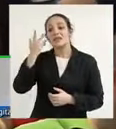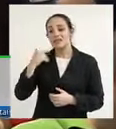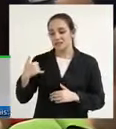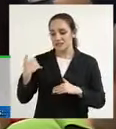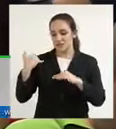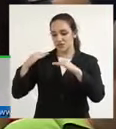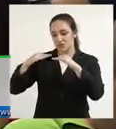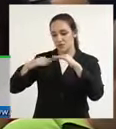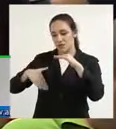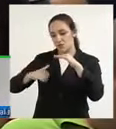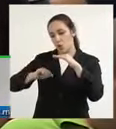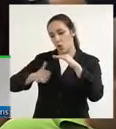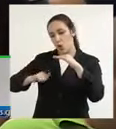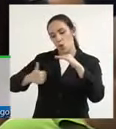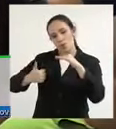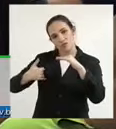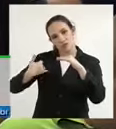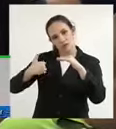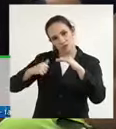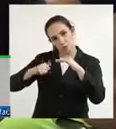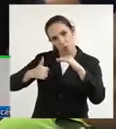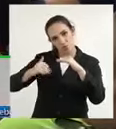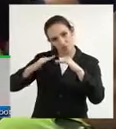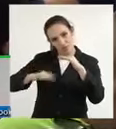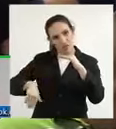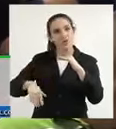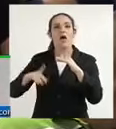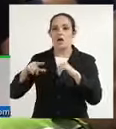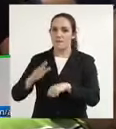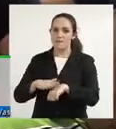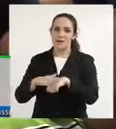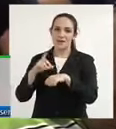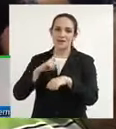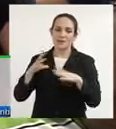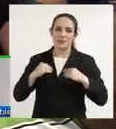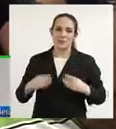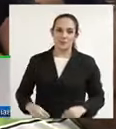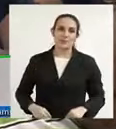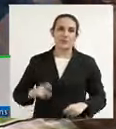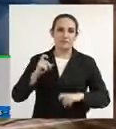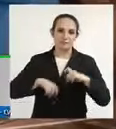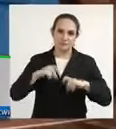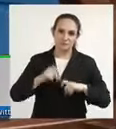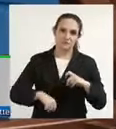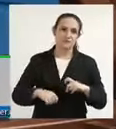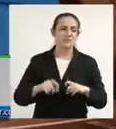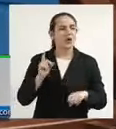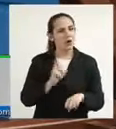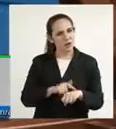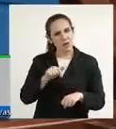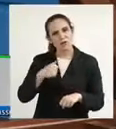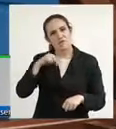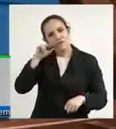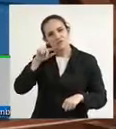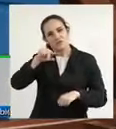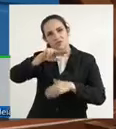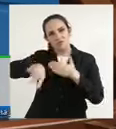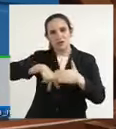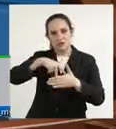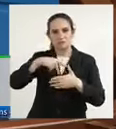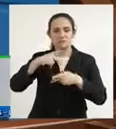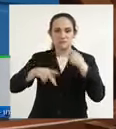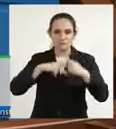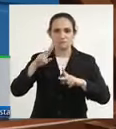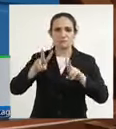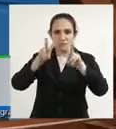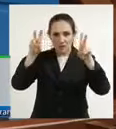11 anos nos estupros no Mato Grosso do Sul então quando eu ouço ouço excelência preocupado com a vida preocupado com a família sobretudo aqueles